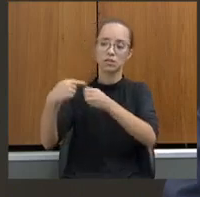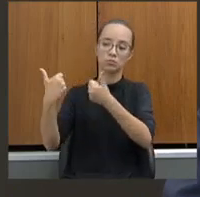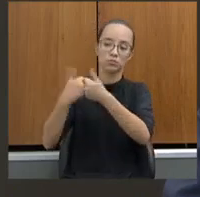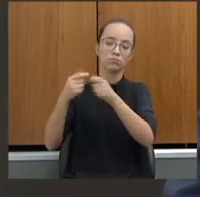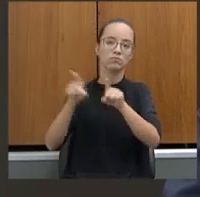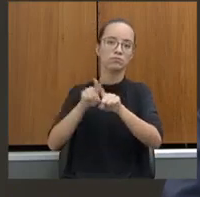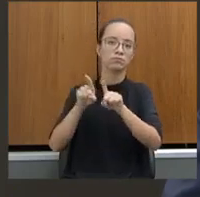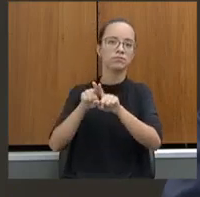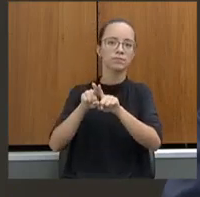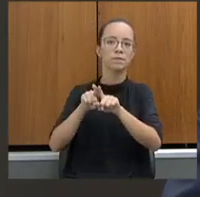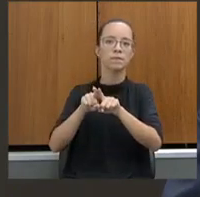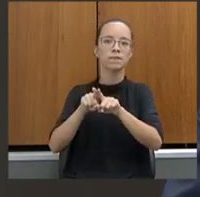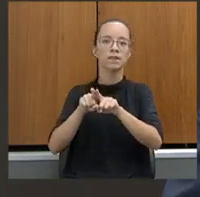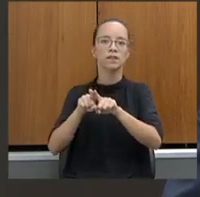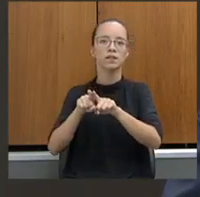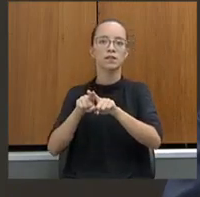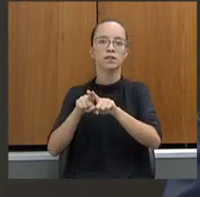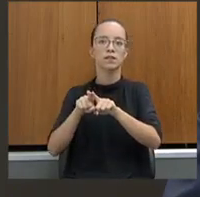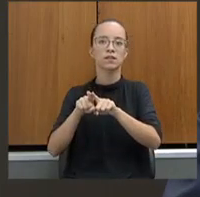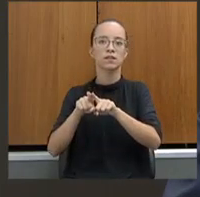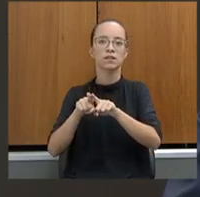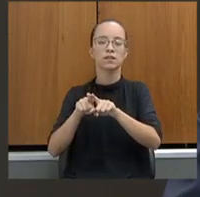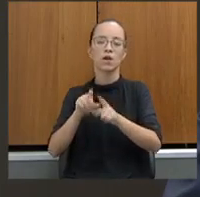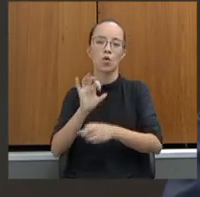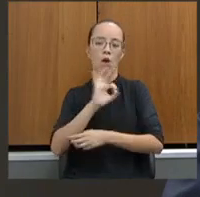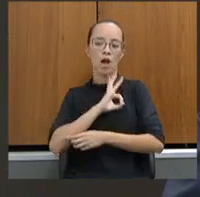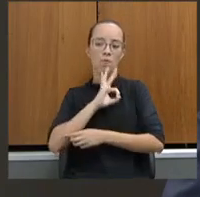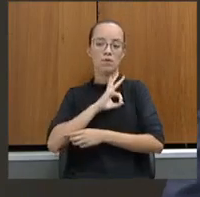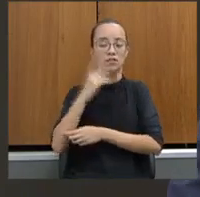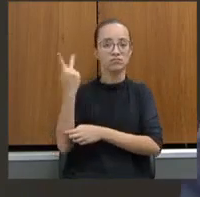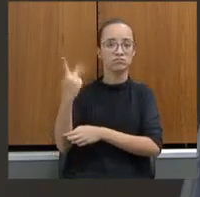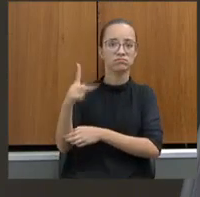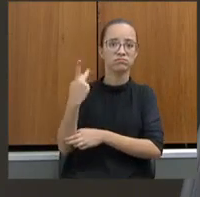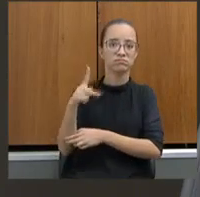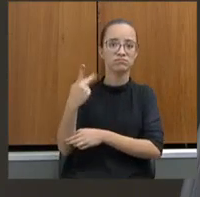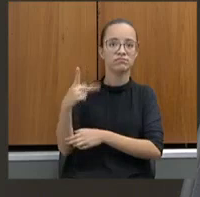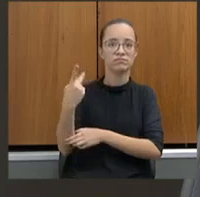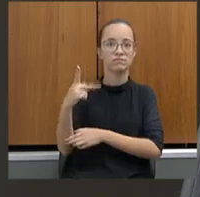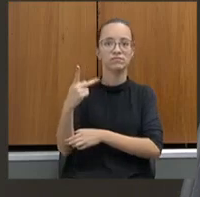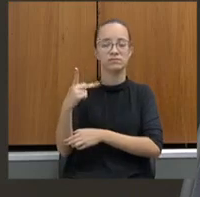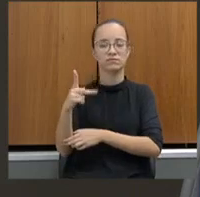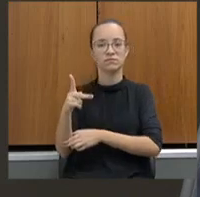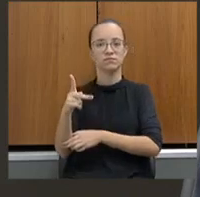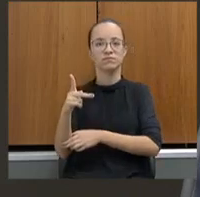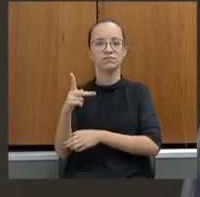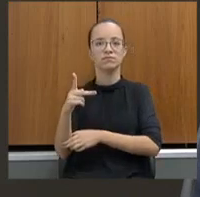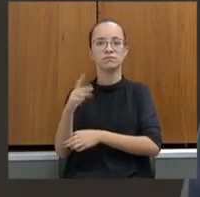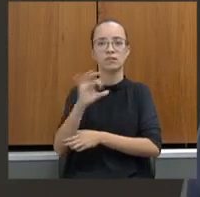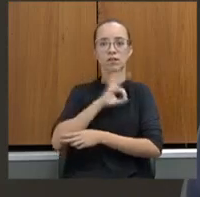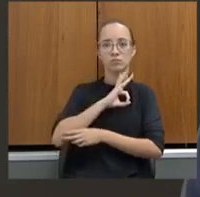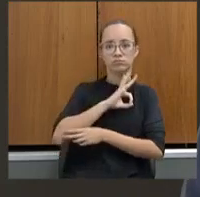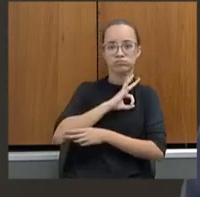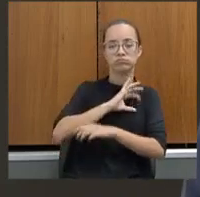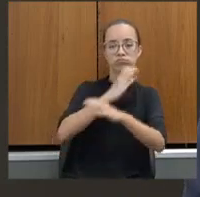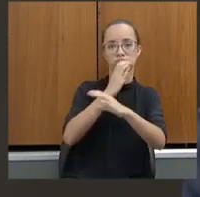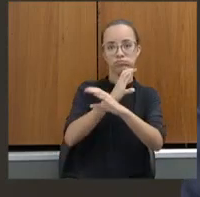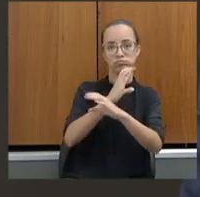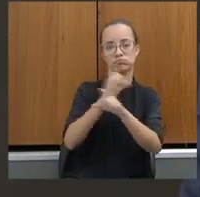lá o comando militar pertence a Pós-Caldas, apesar que está mais próximo de Alfenas, a Polícia Civil também.